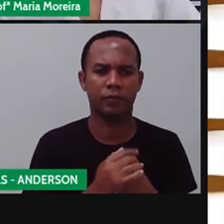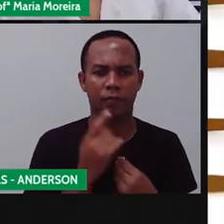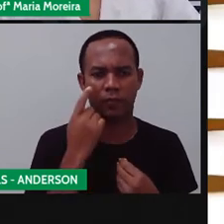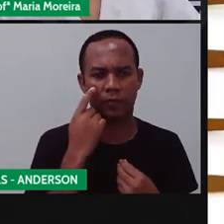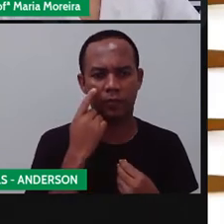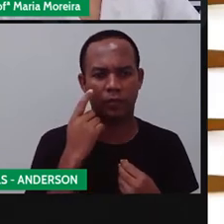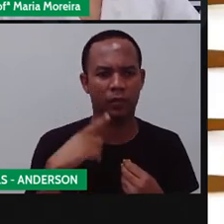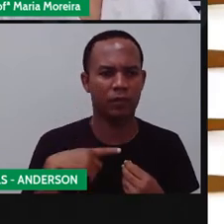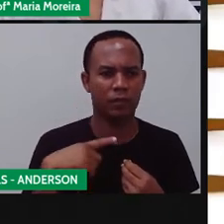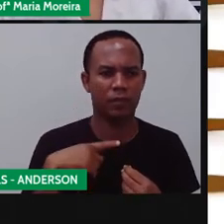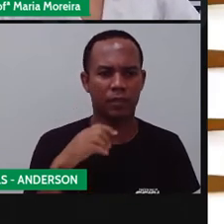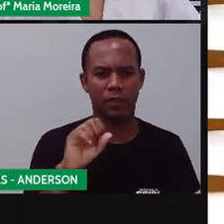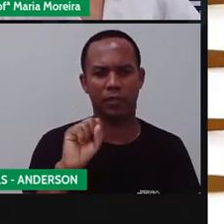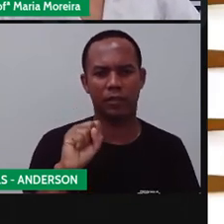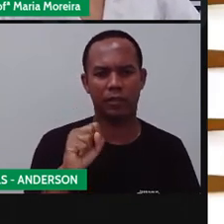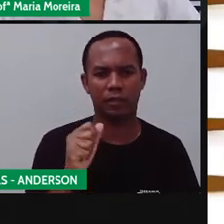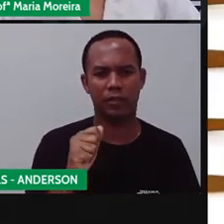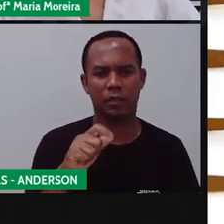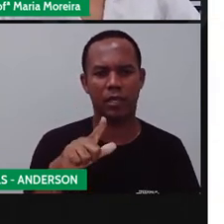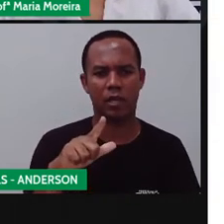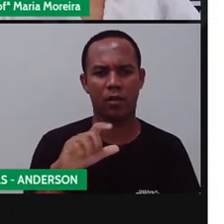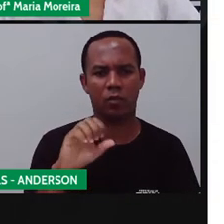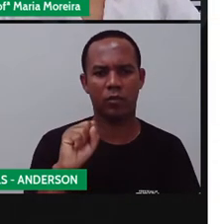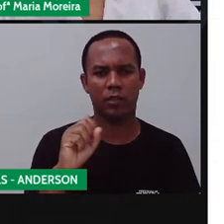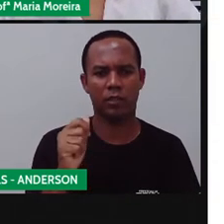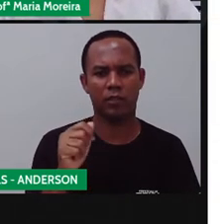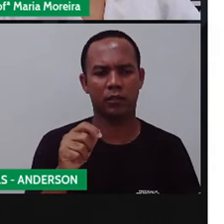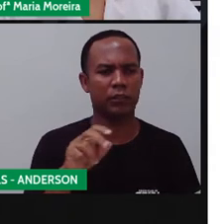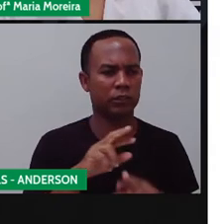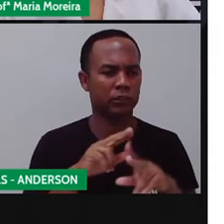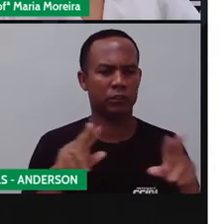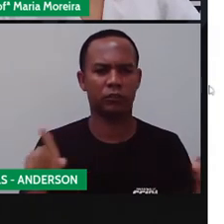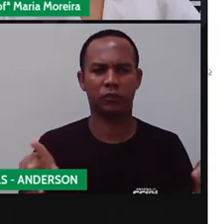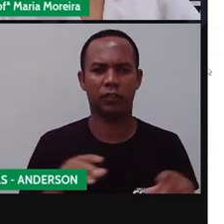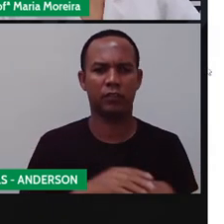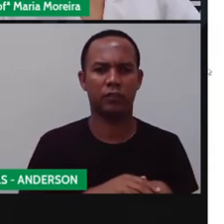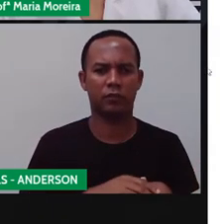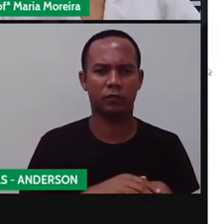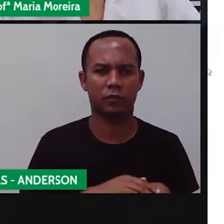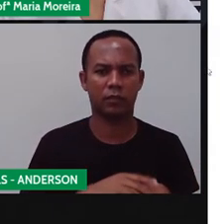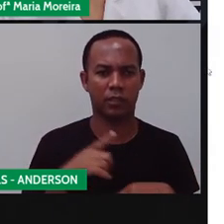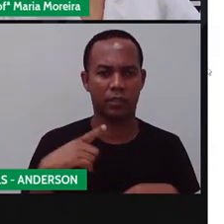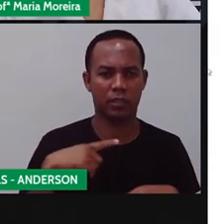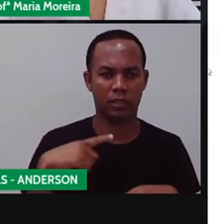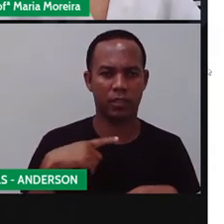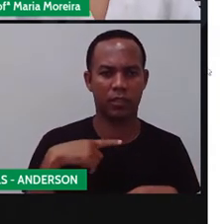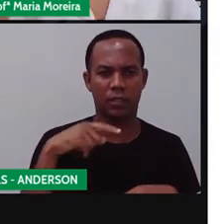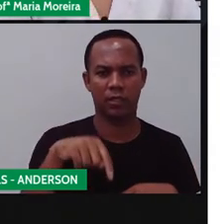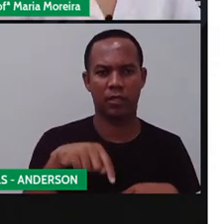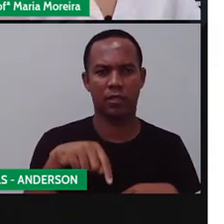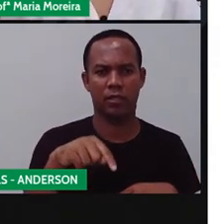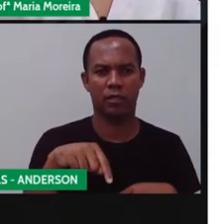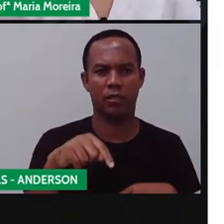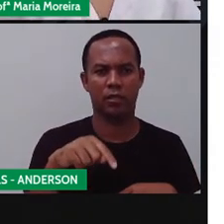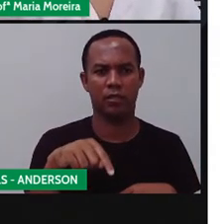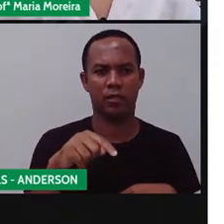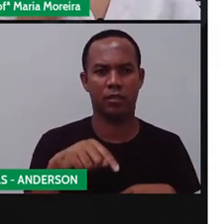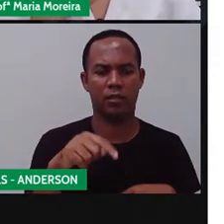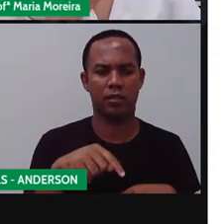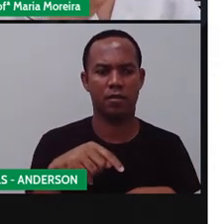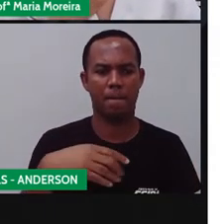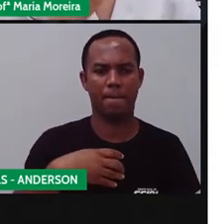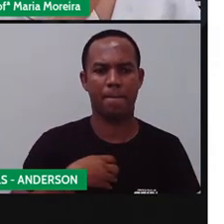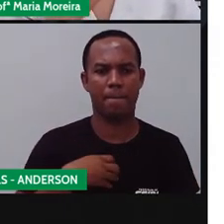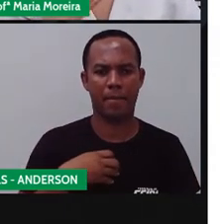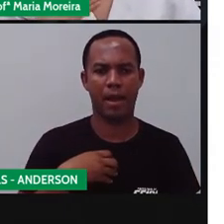salsa, a gente gosta muito da canela, do mingau com canela, tudo isso. Então, assim, aqui na Bahia, a gente tem o quê? Uma influência